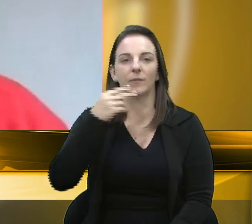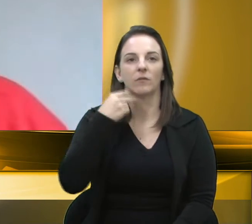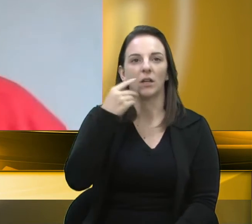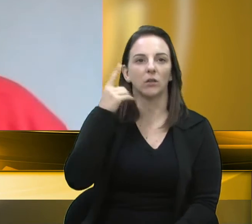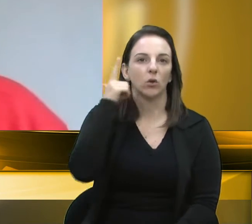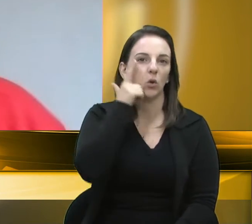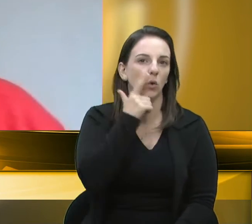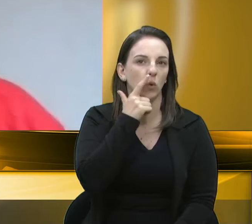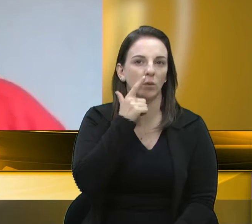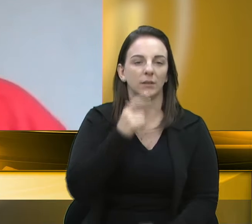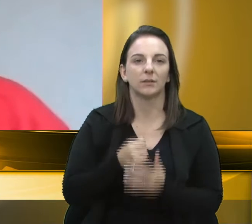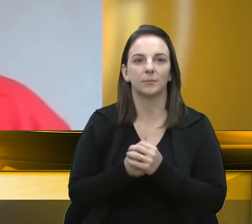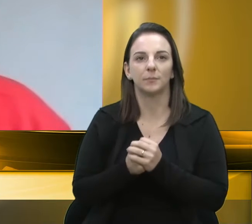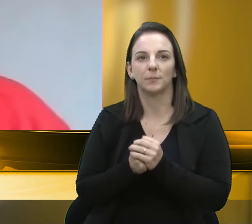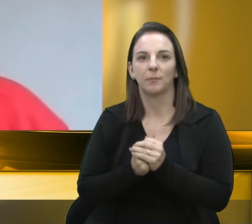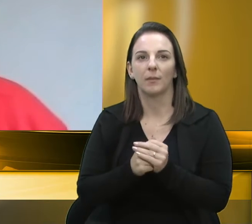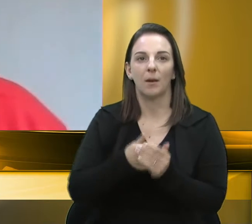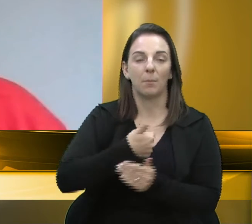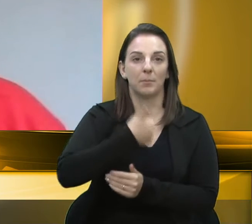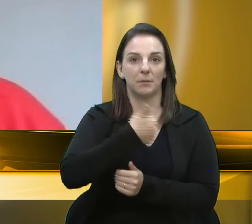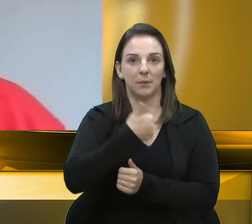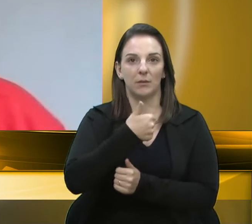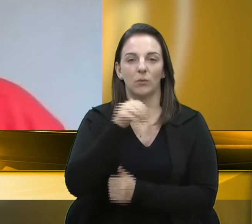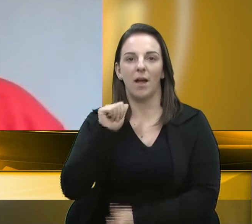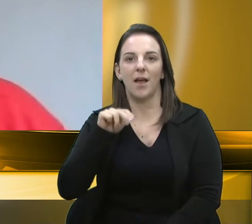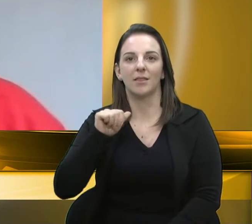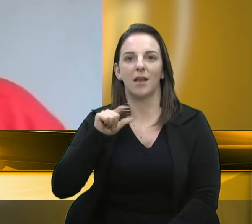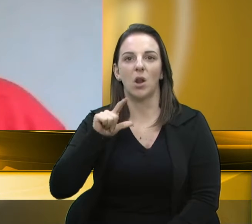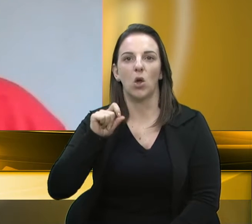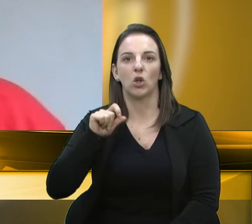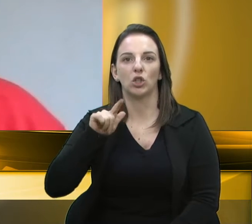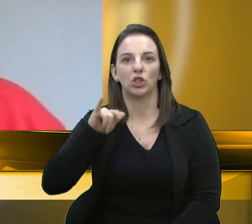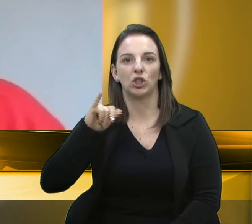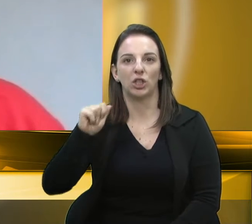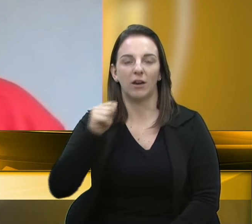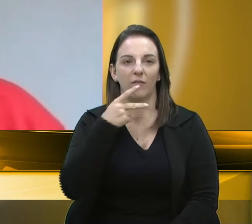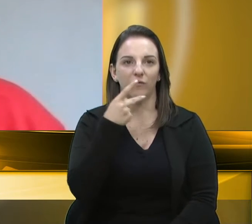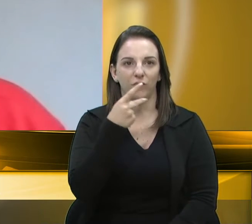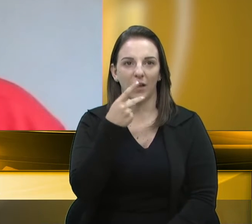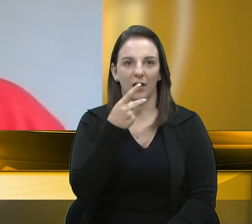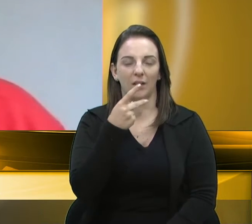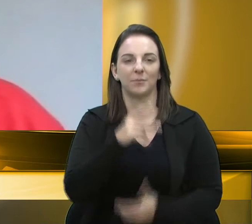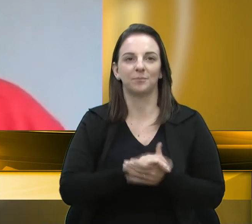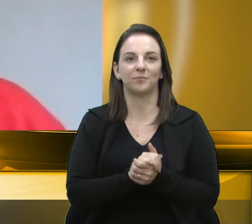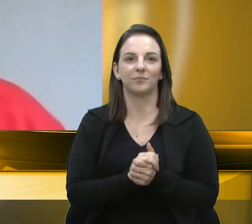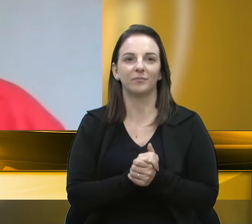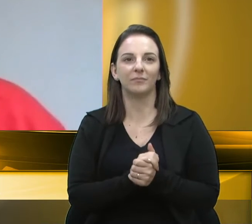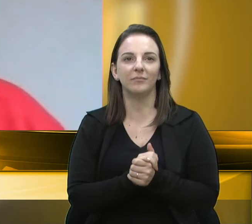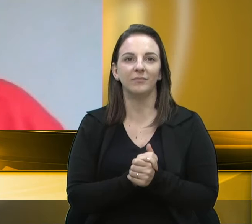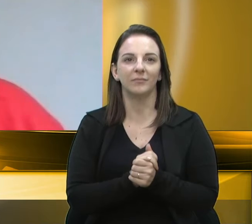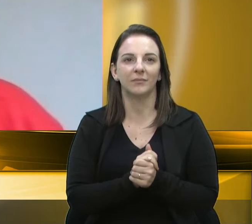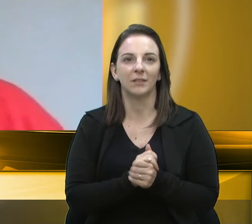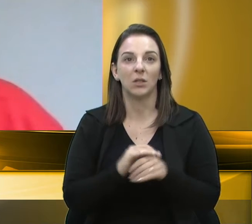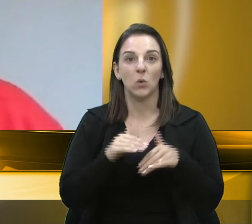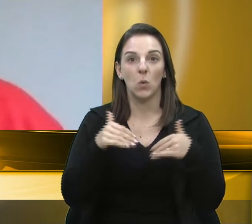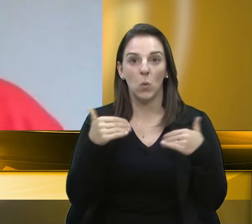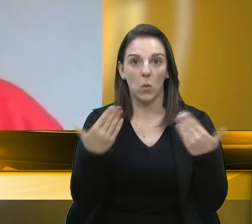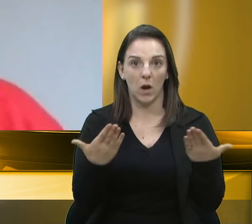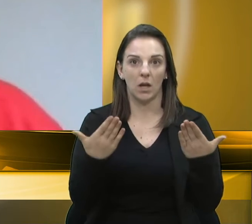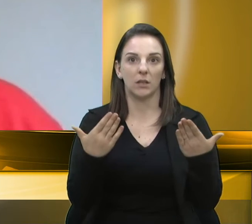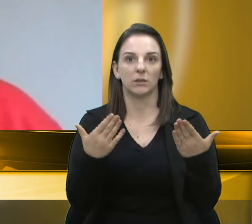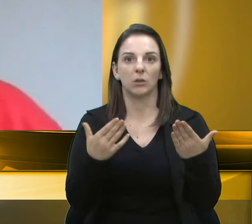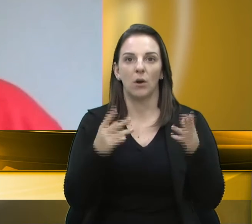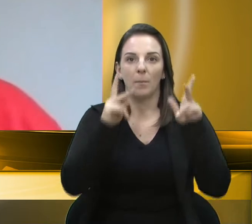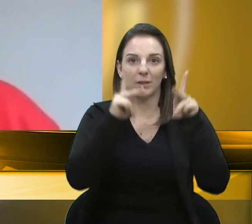Primeiro, uma analogia. diz que quando a toca do tatu enche de água, ele precisa sair para não se